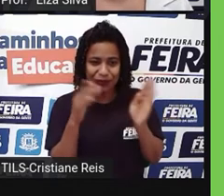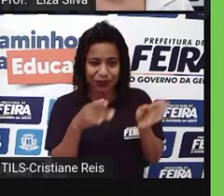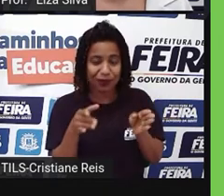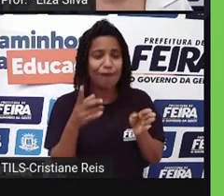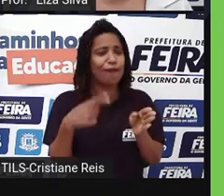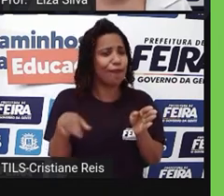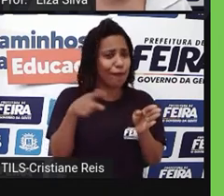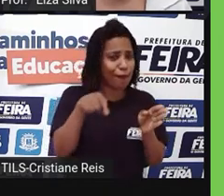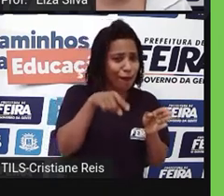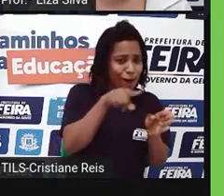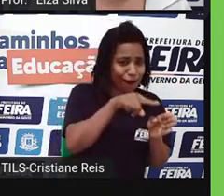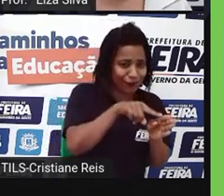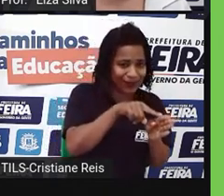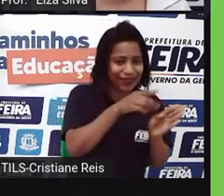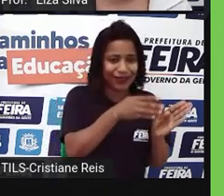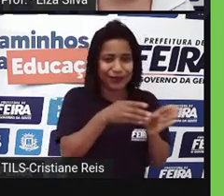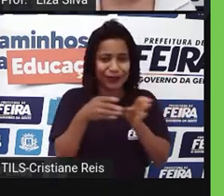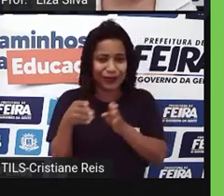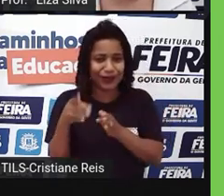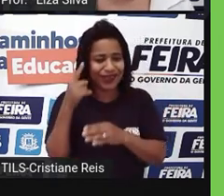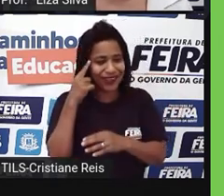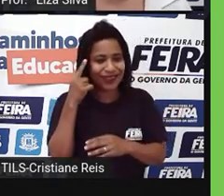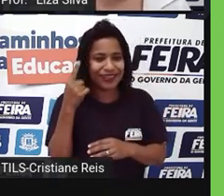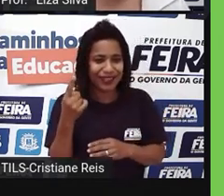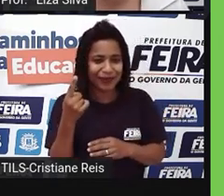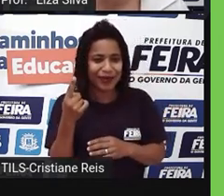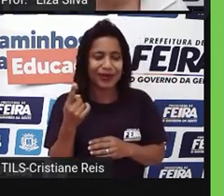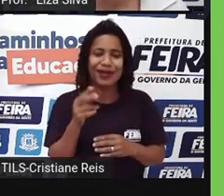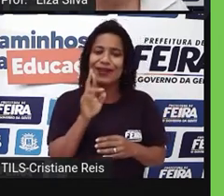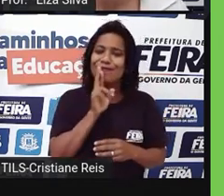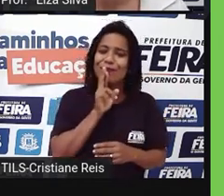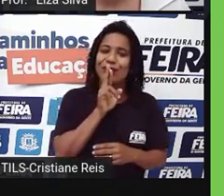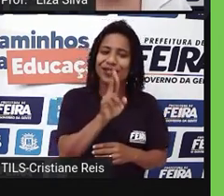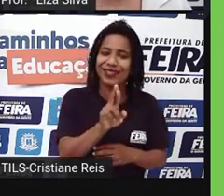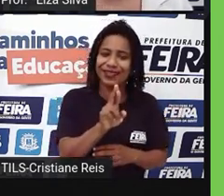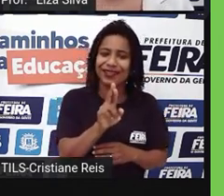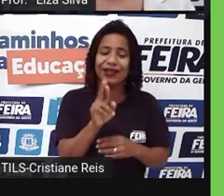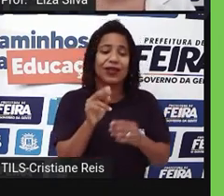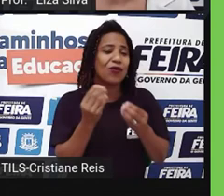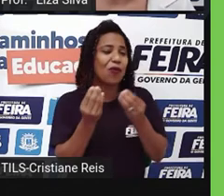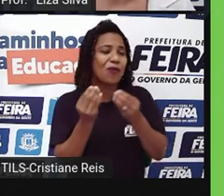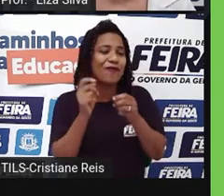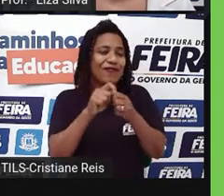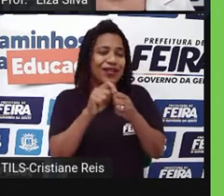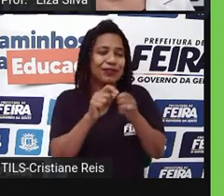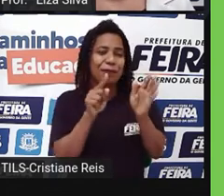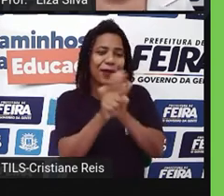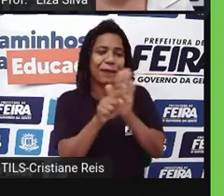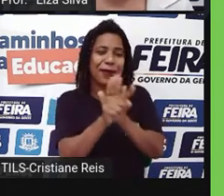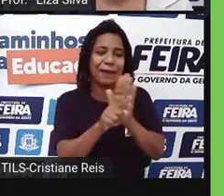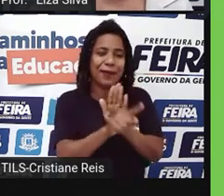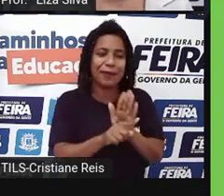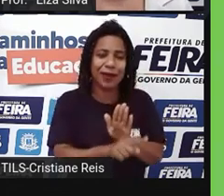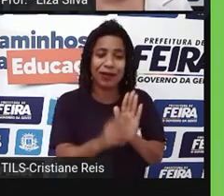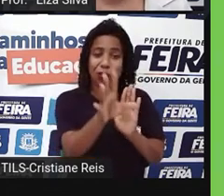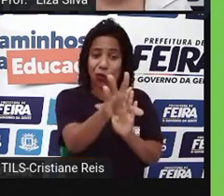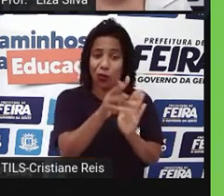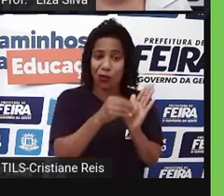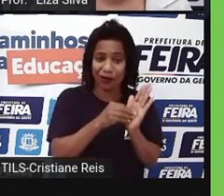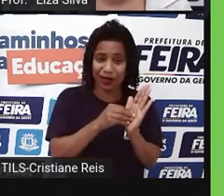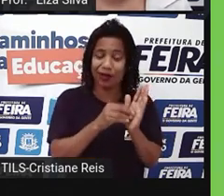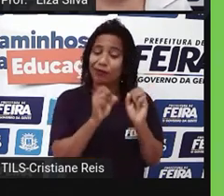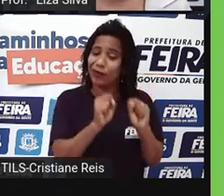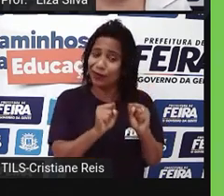eu ensinei vocês aqui a elaborar e responder dez perguntas. Mas vocês podem avançar. além